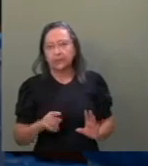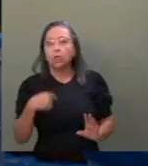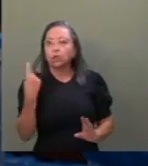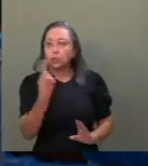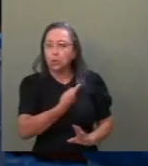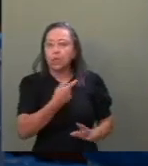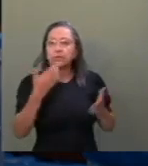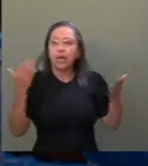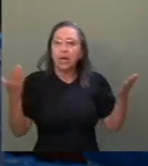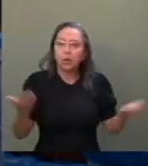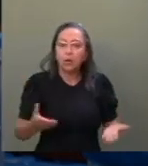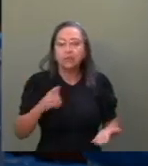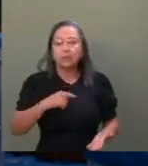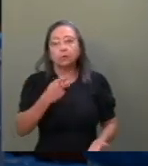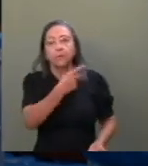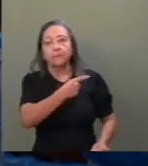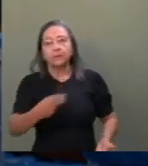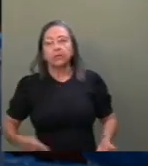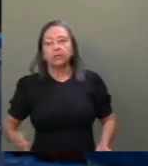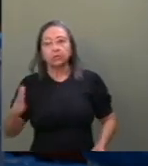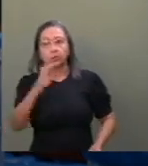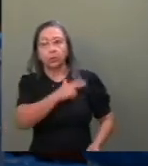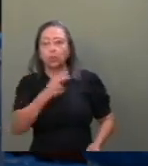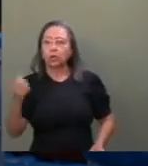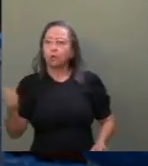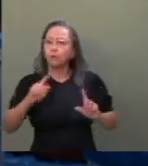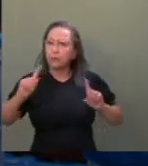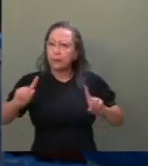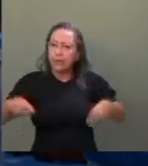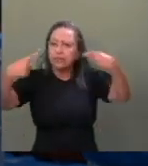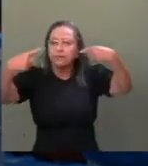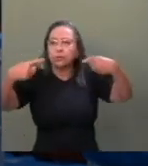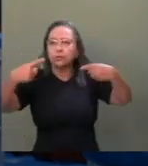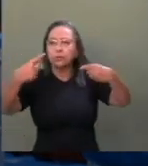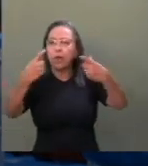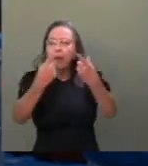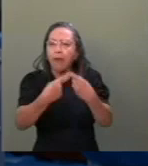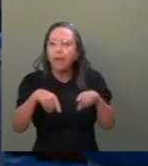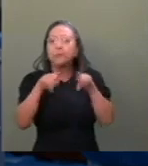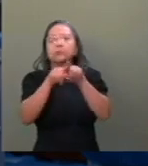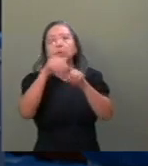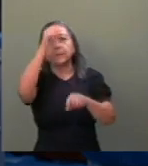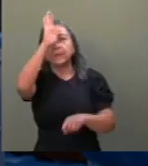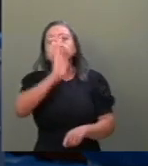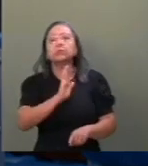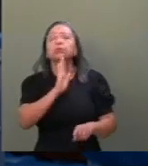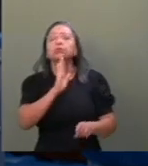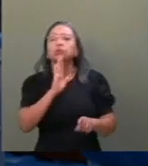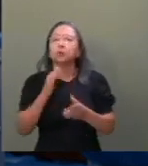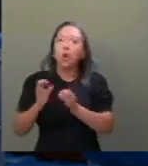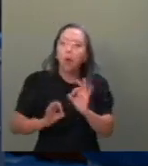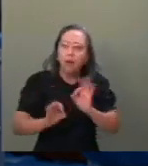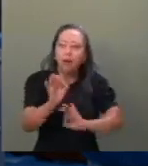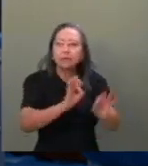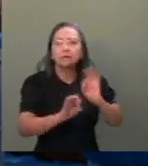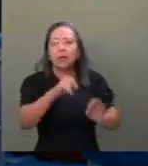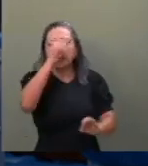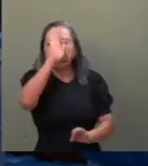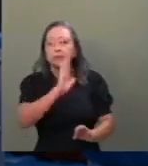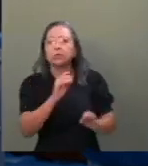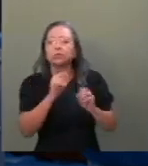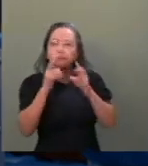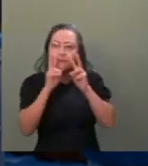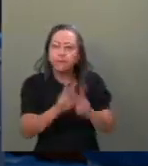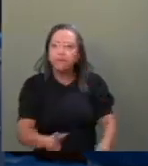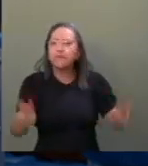estamos agora com o presidente Lula nesse novo e grande desafio de reposicionar o Brasil, de botar o Brasil nos trilhos, de olhar